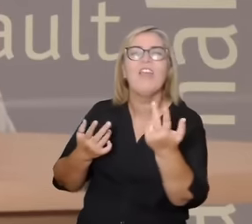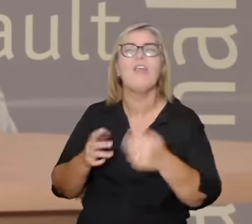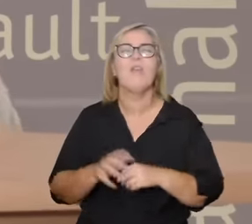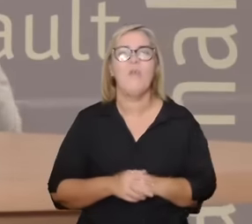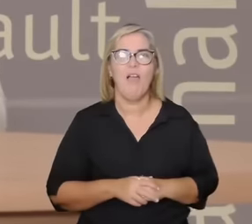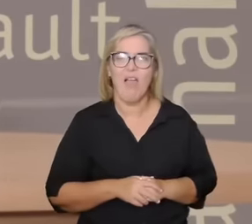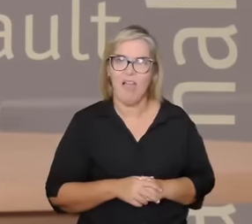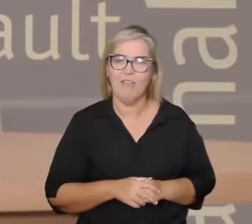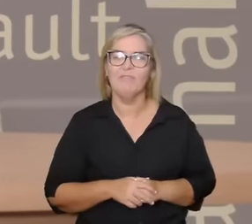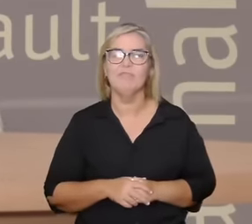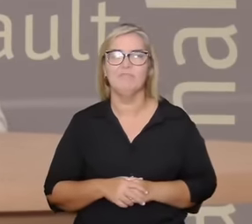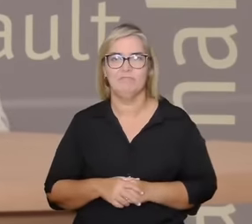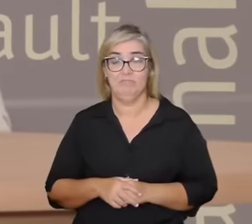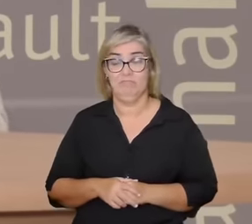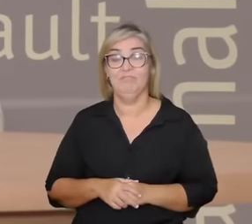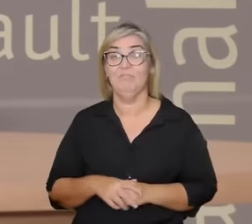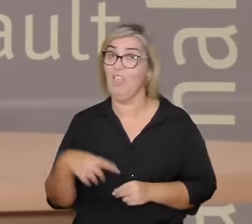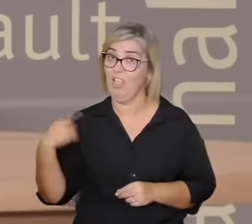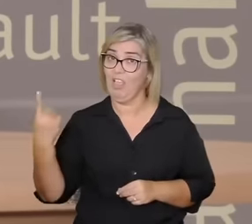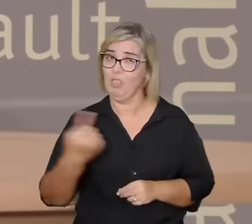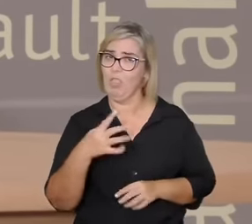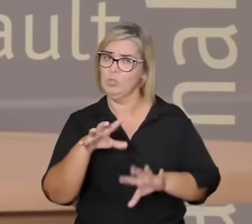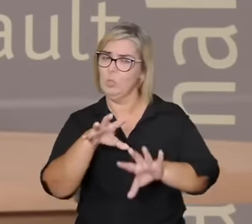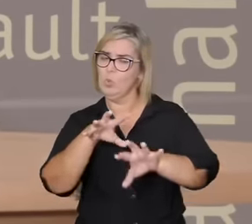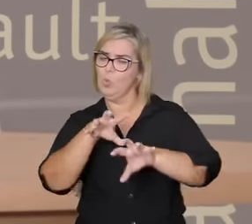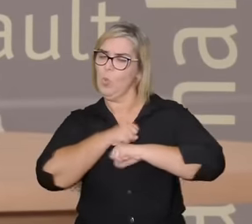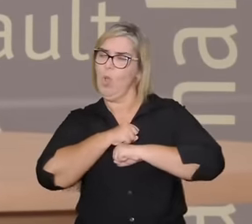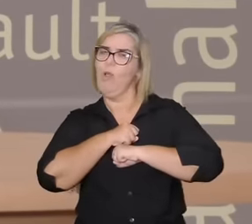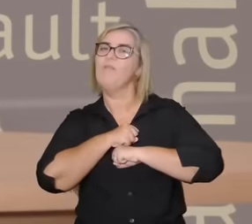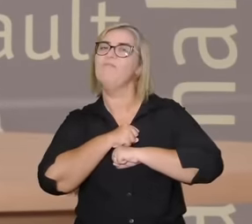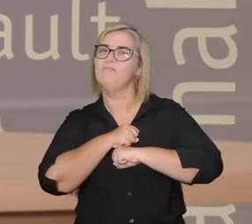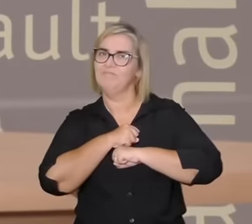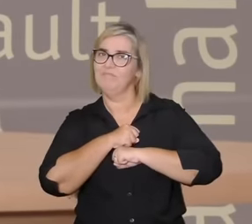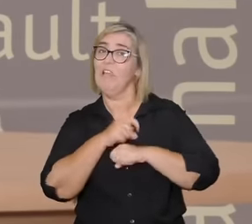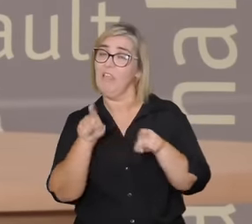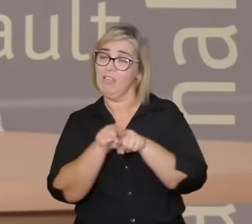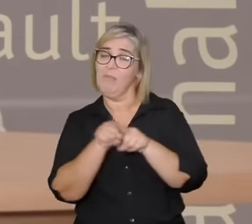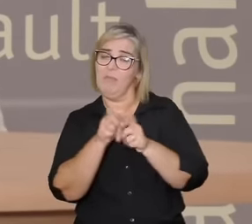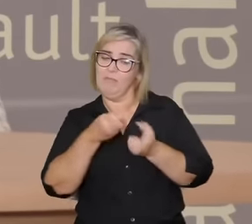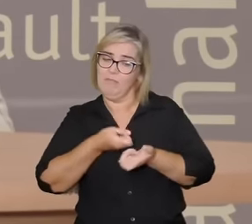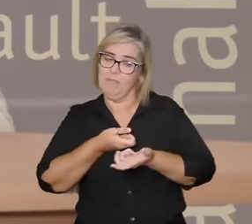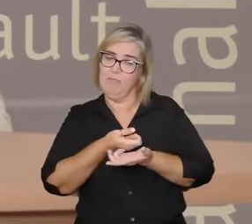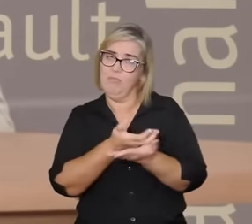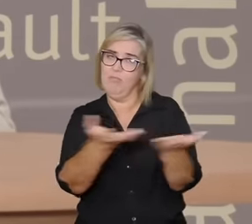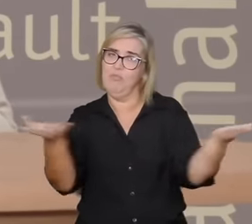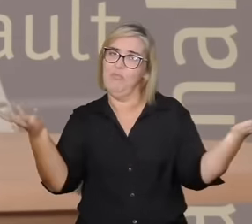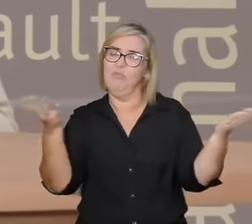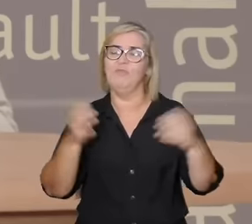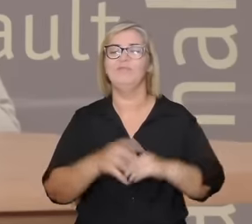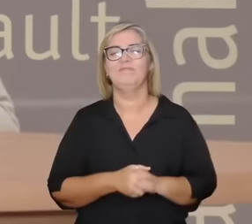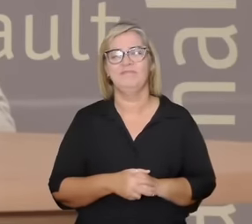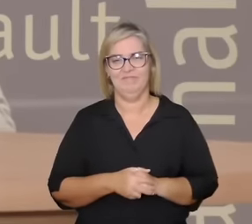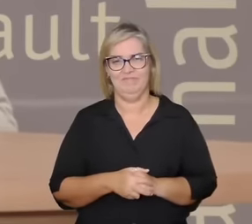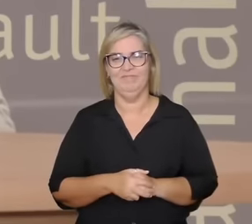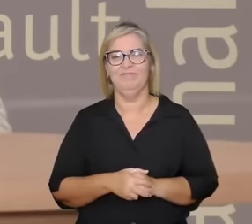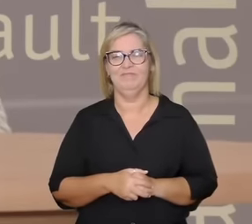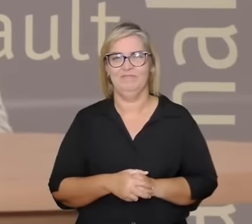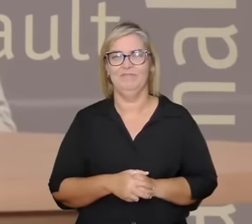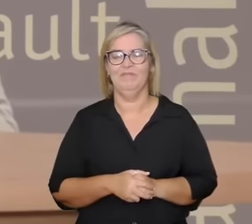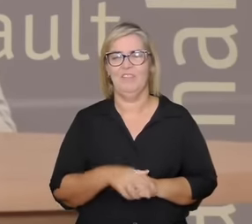possibilidades da gente poder instalar e poder receber e poder dar amor então vejo que aqui tem uma questão da